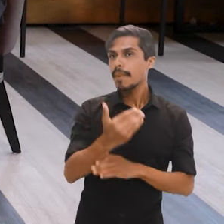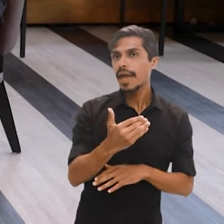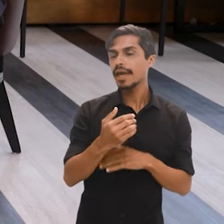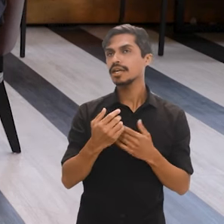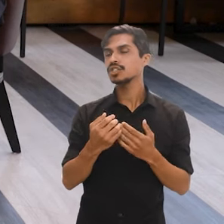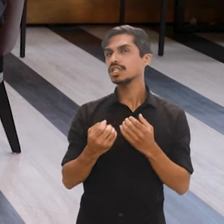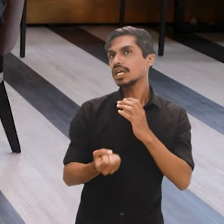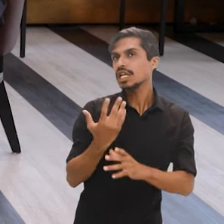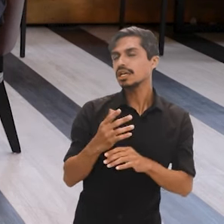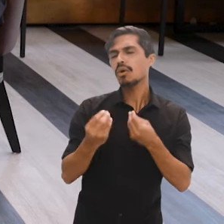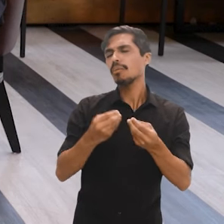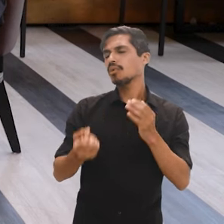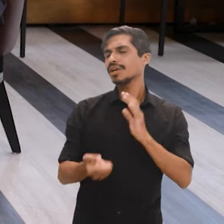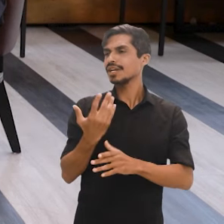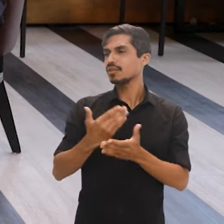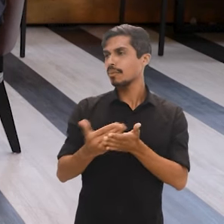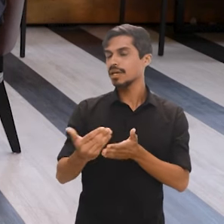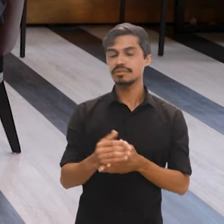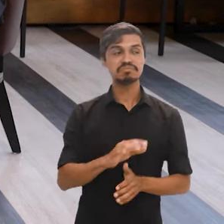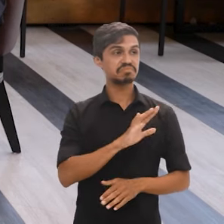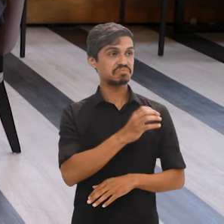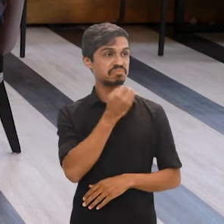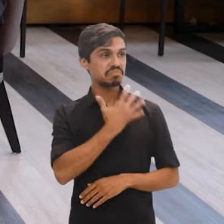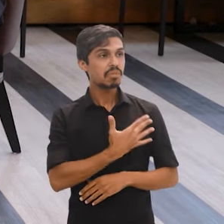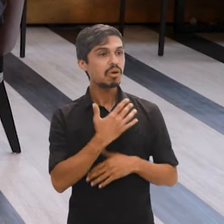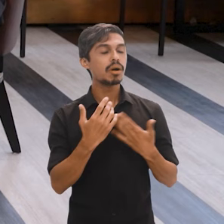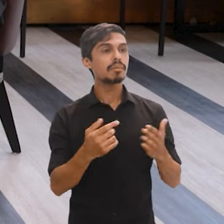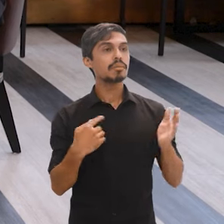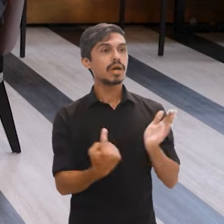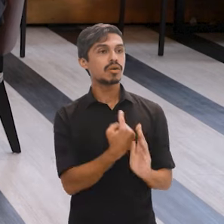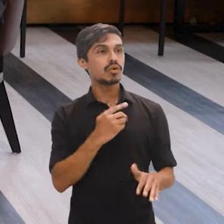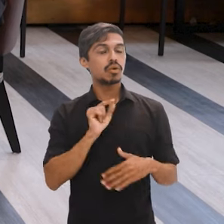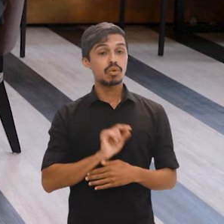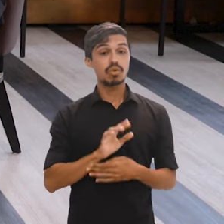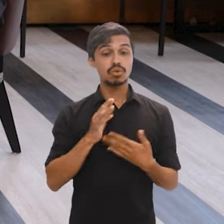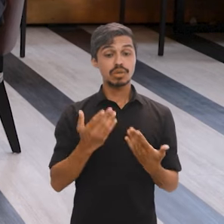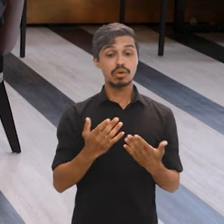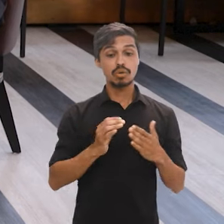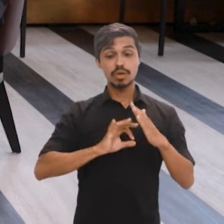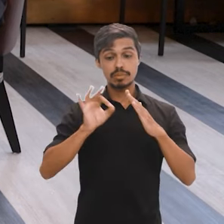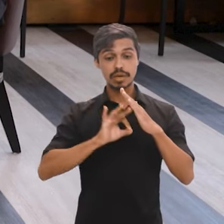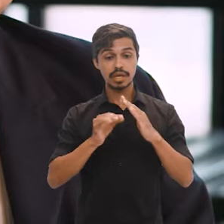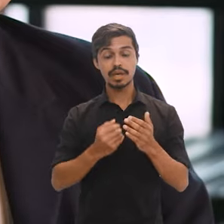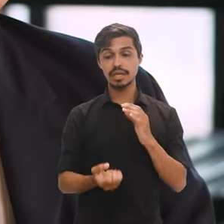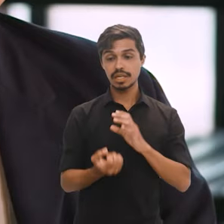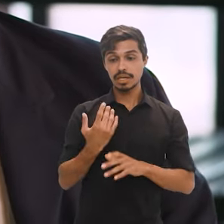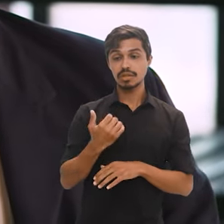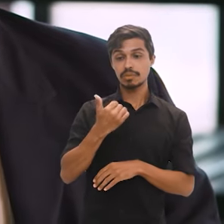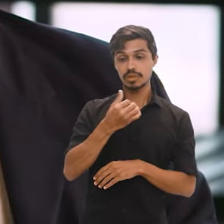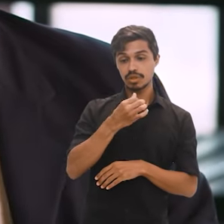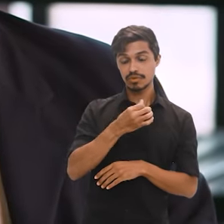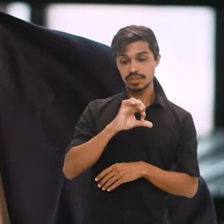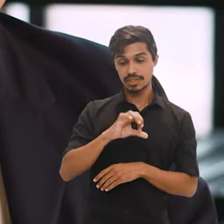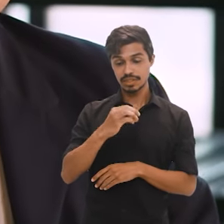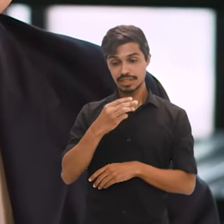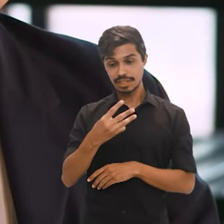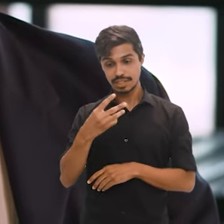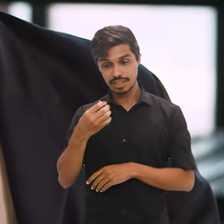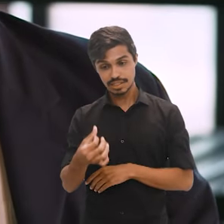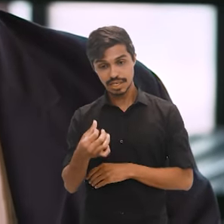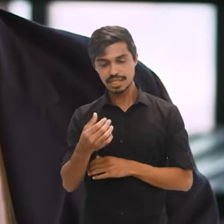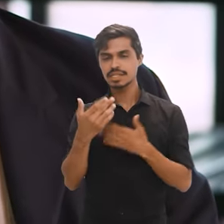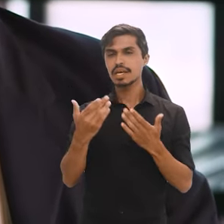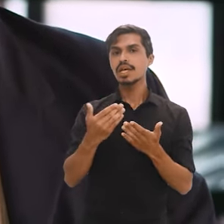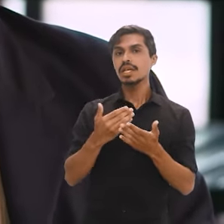começam, como elas nascem? Muito bem colocado. O IBGE, construído a partir de 1936, se preparou para